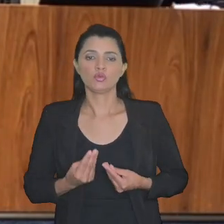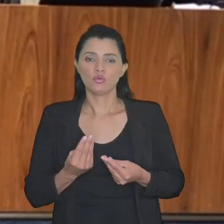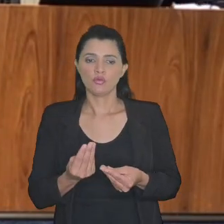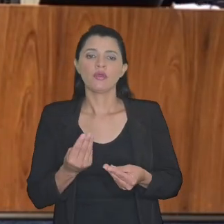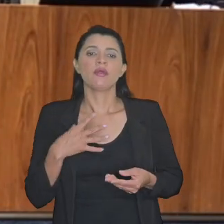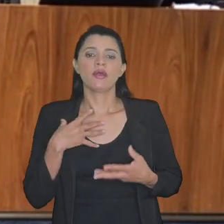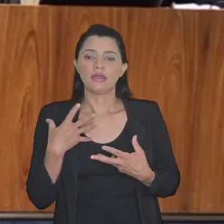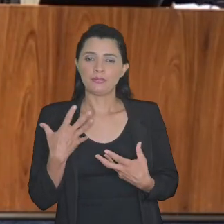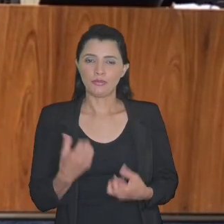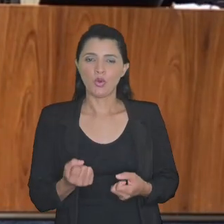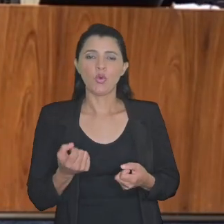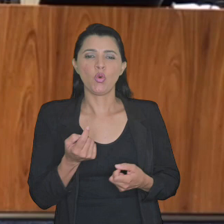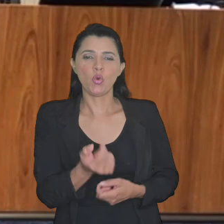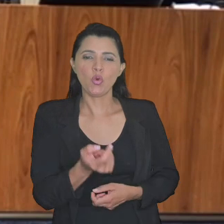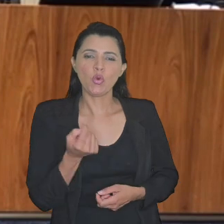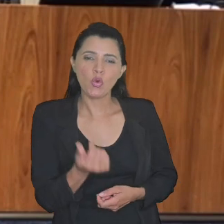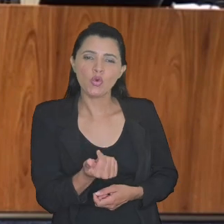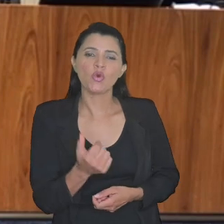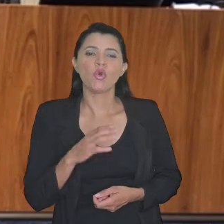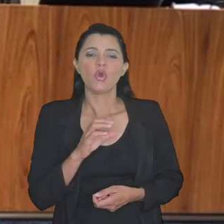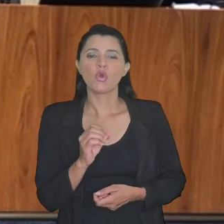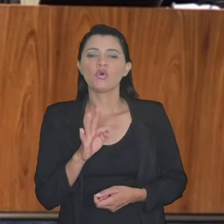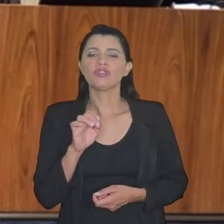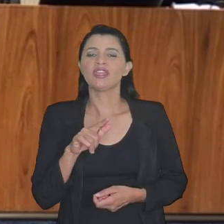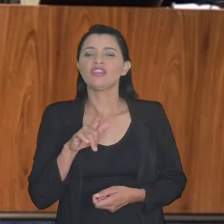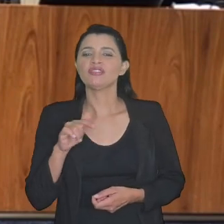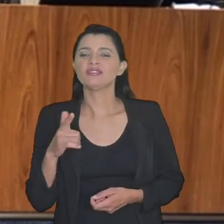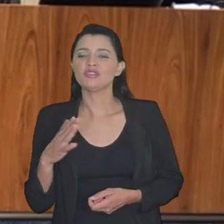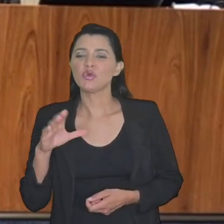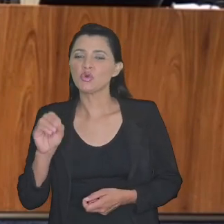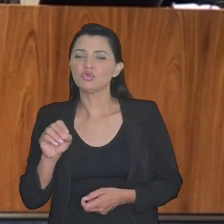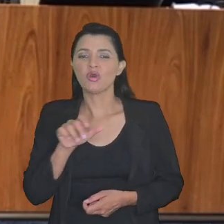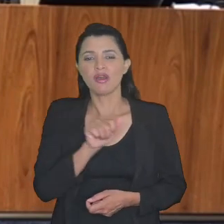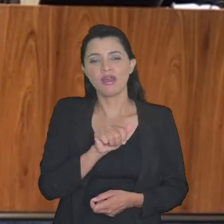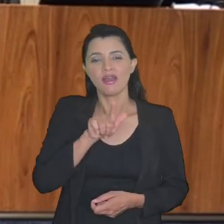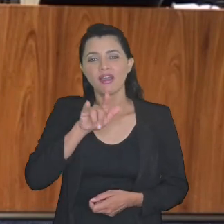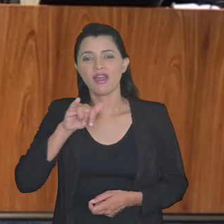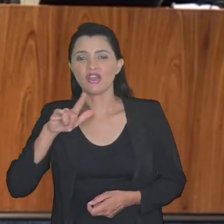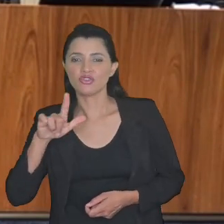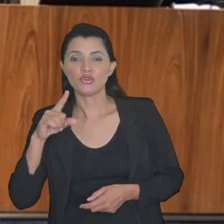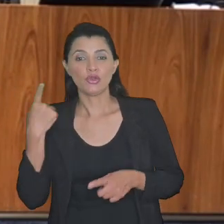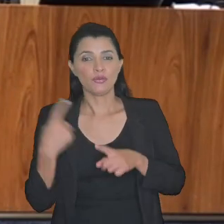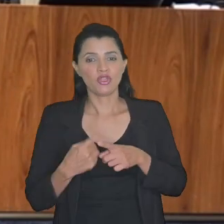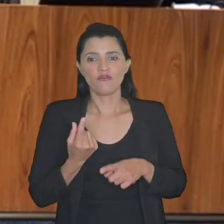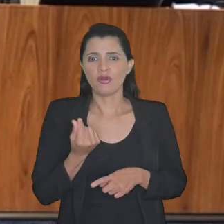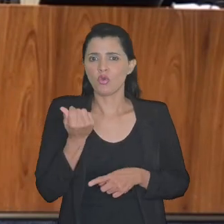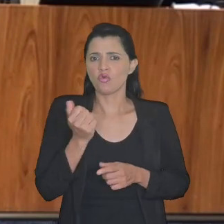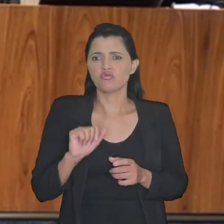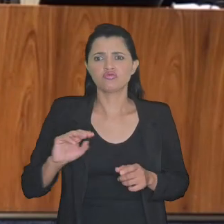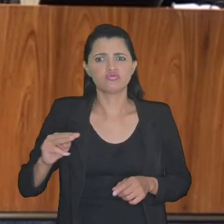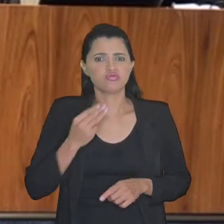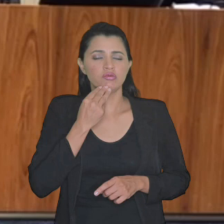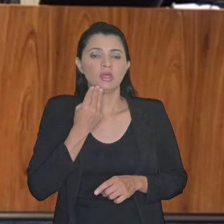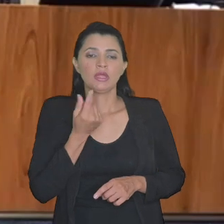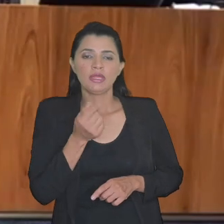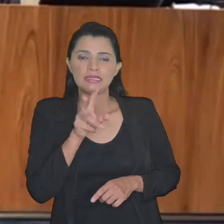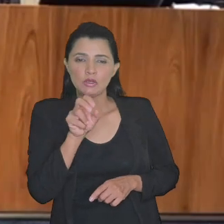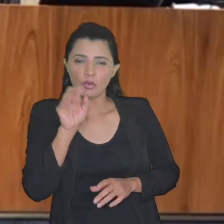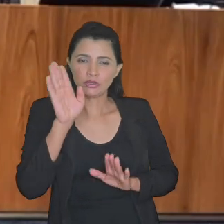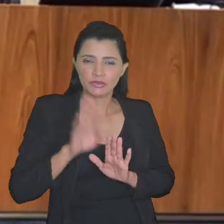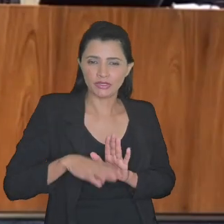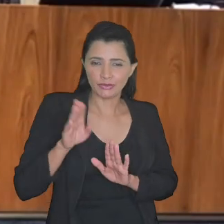motivos que levaram a uma adesão menor no contencioso uso de ágil porque os valores eram bilionários e o